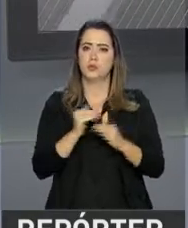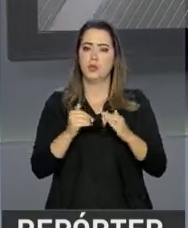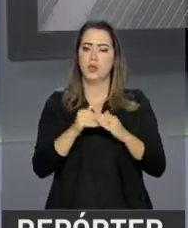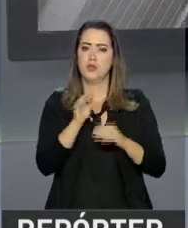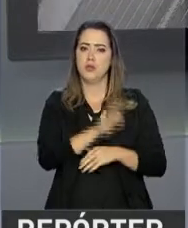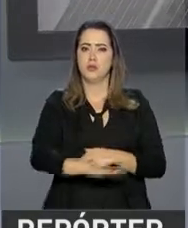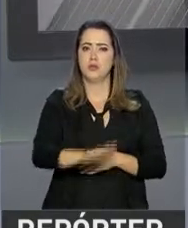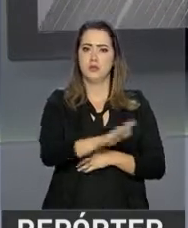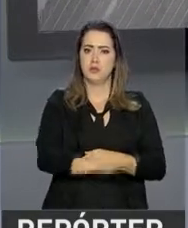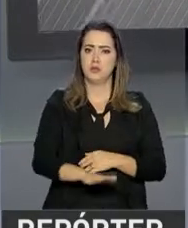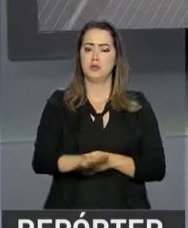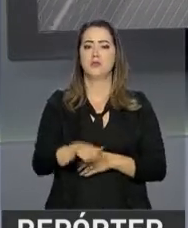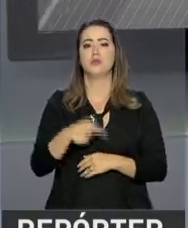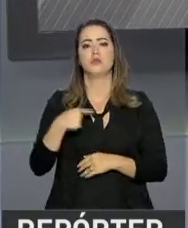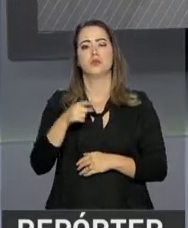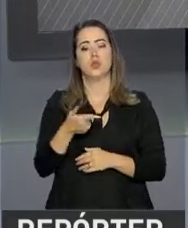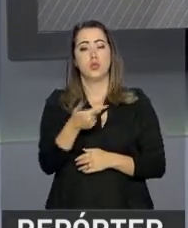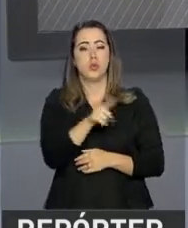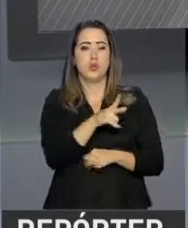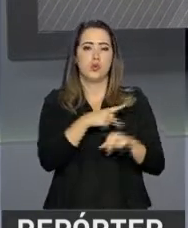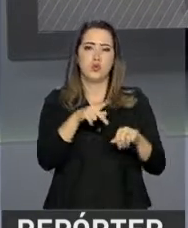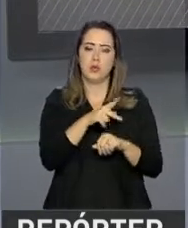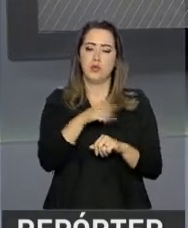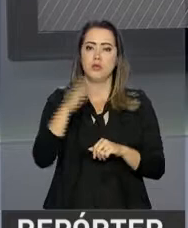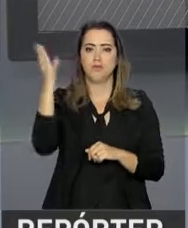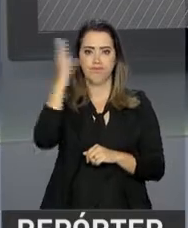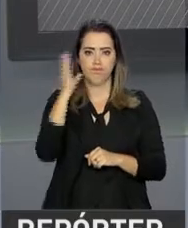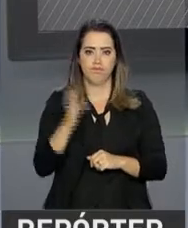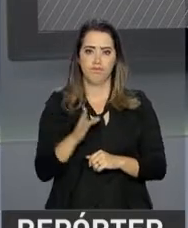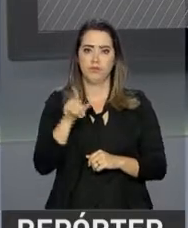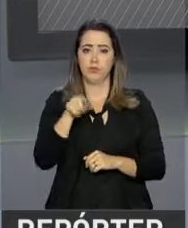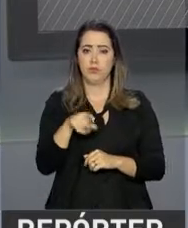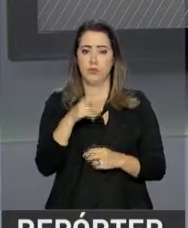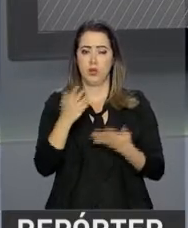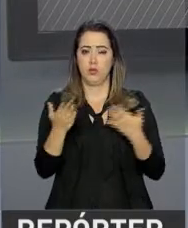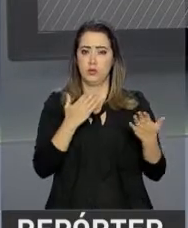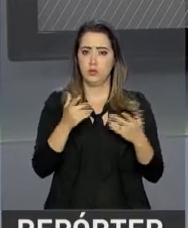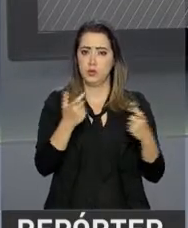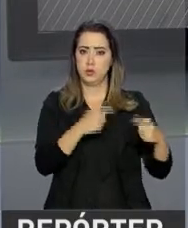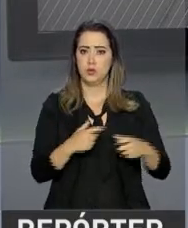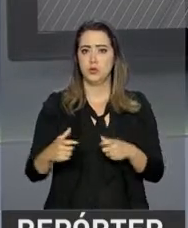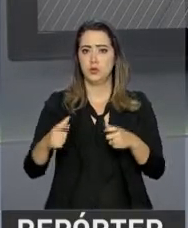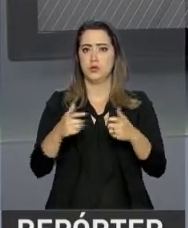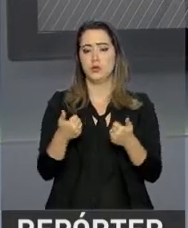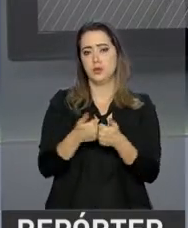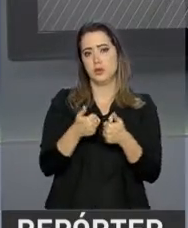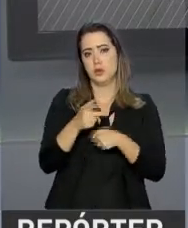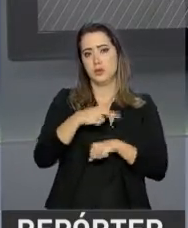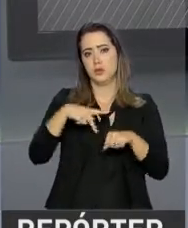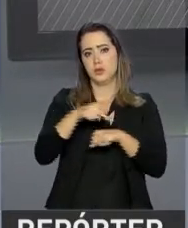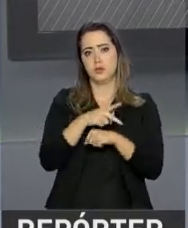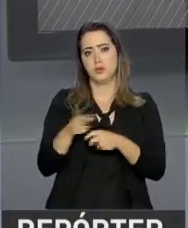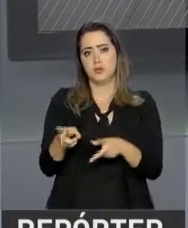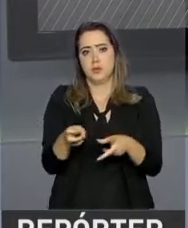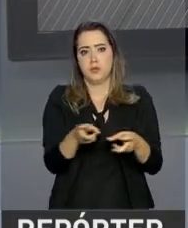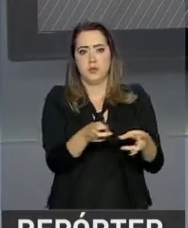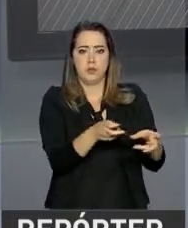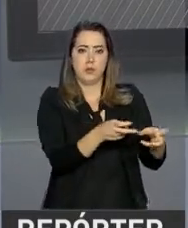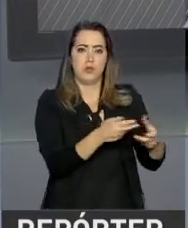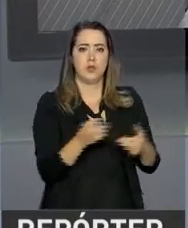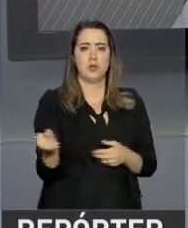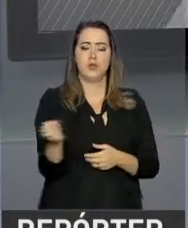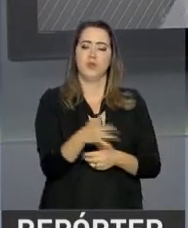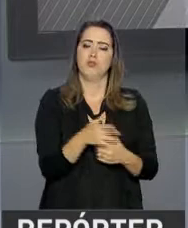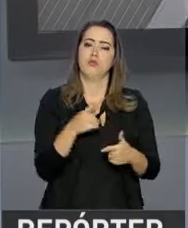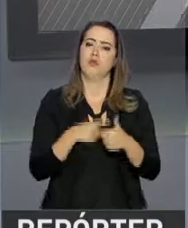consular aos menores de nacionalidade brasileira, como o mapeamento de todos os abrigos ao redor do país para a identificação de